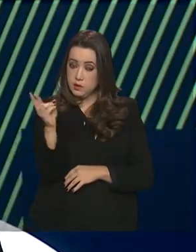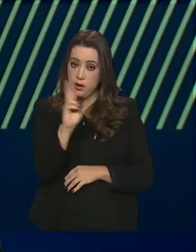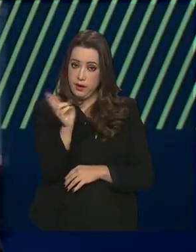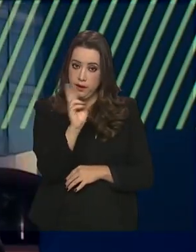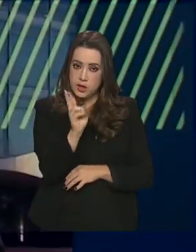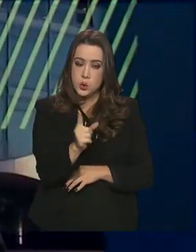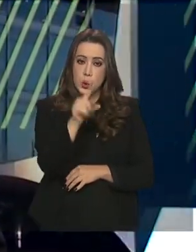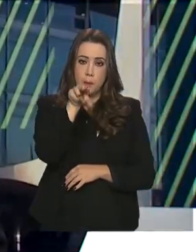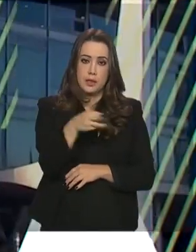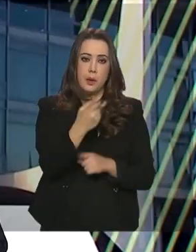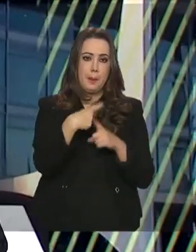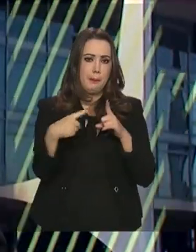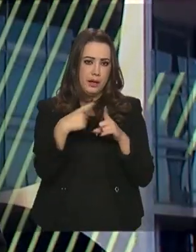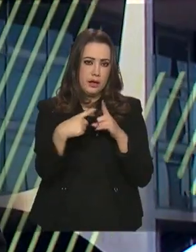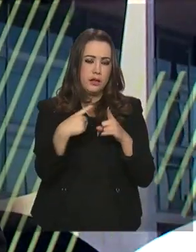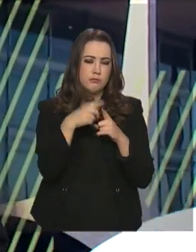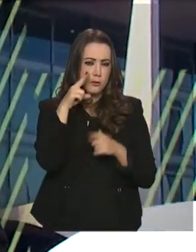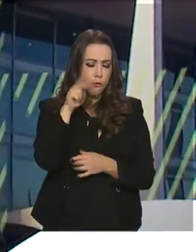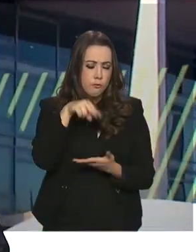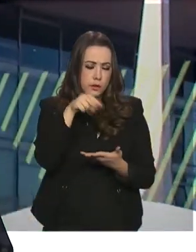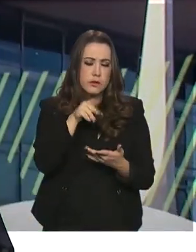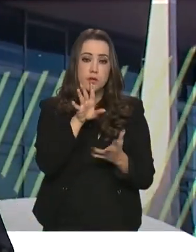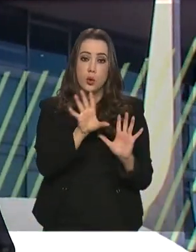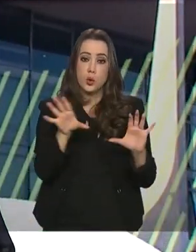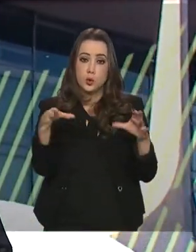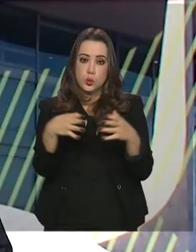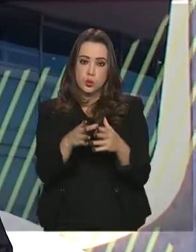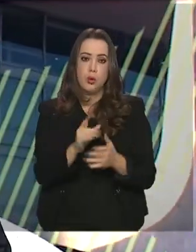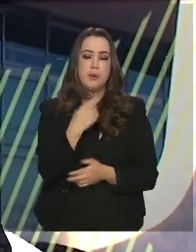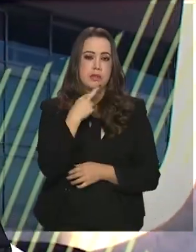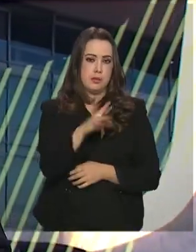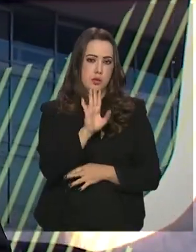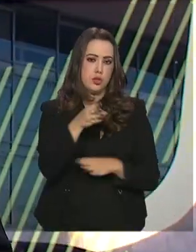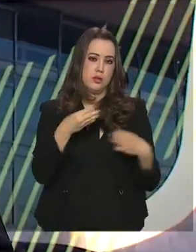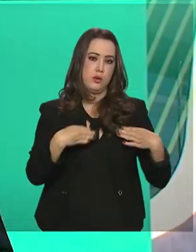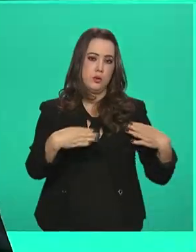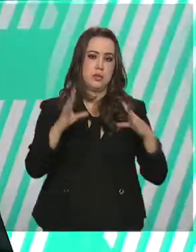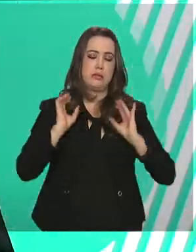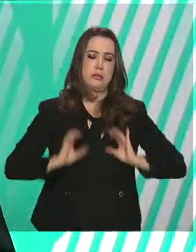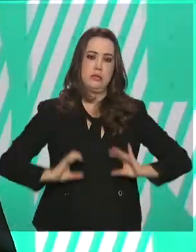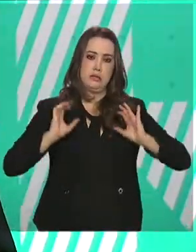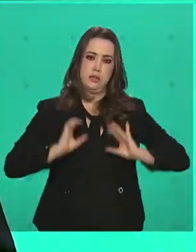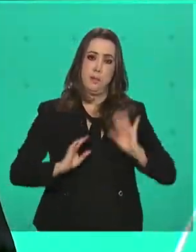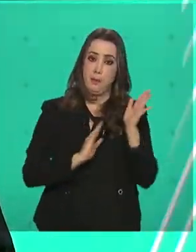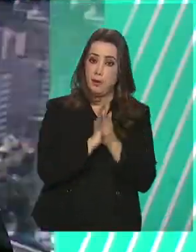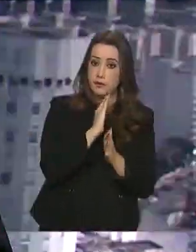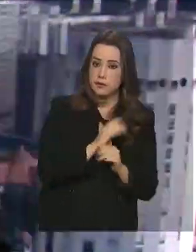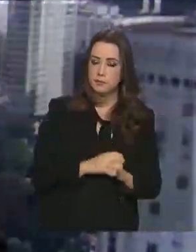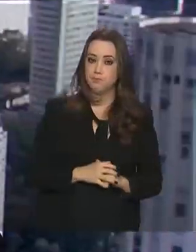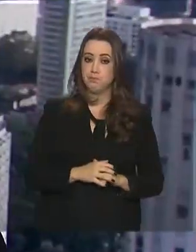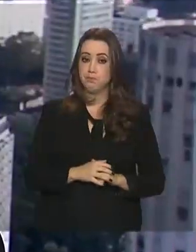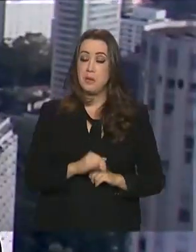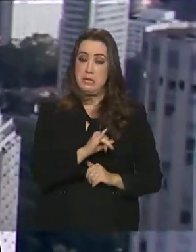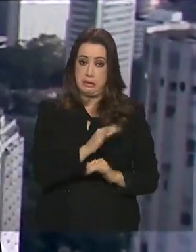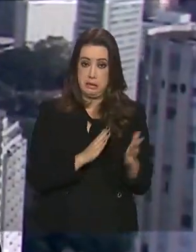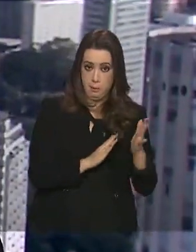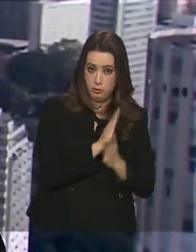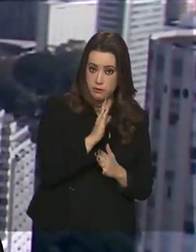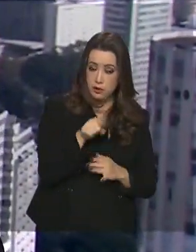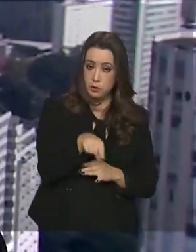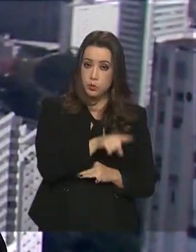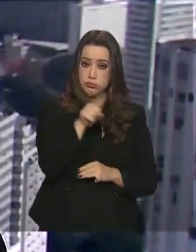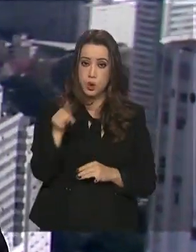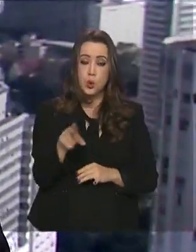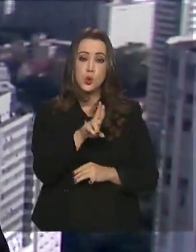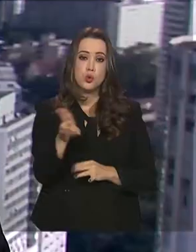foram analisados neste último lote. Os resultados já estão com o Ministério da Cidadania para homologação. Se aprovados,